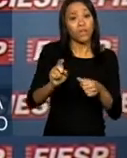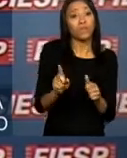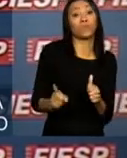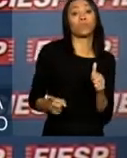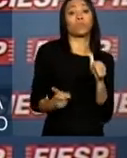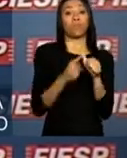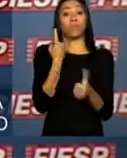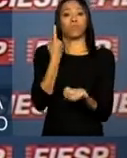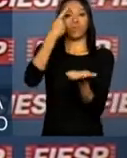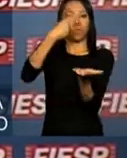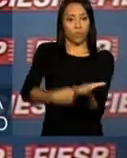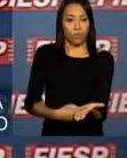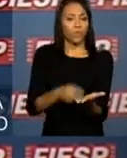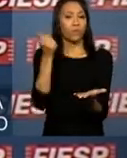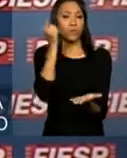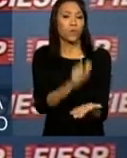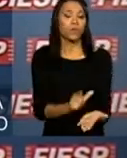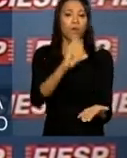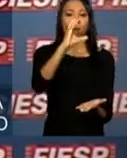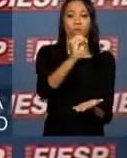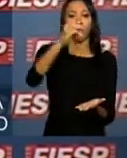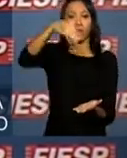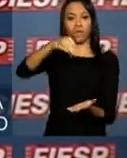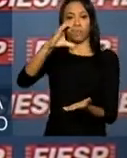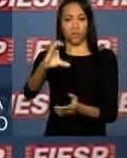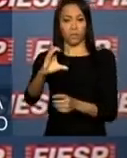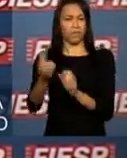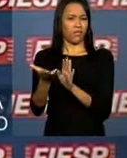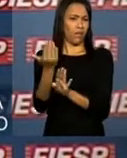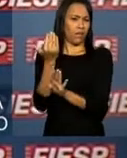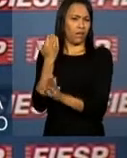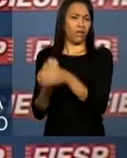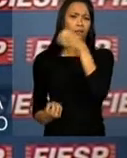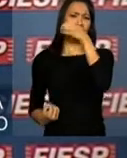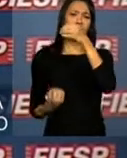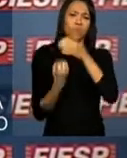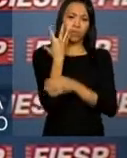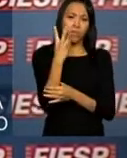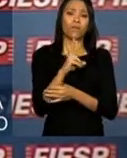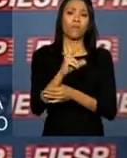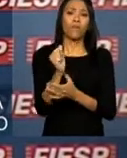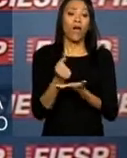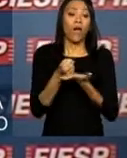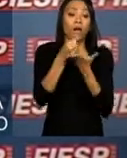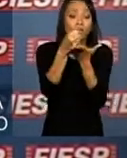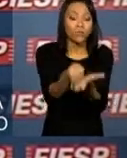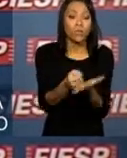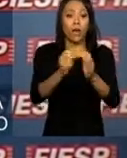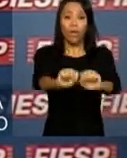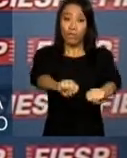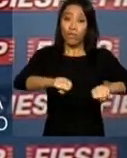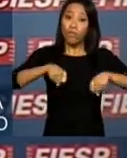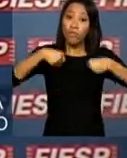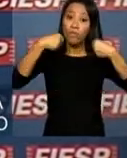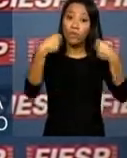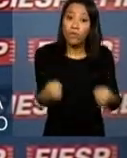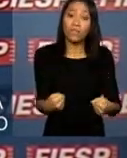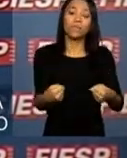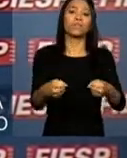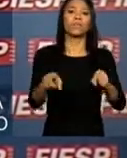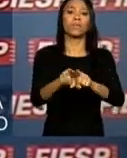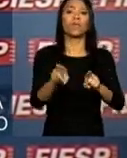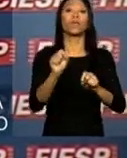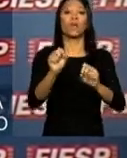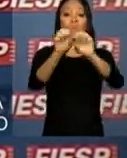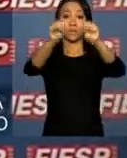alcançados pela OMC desde a sua criação e que vão fortalecer o sistema multilateral de